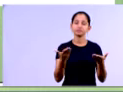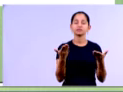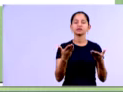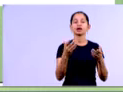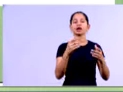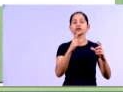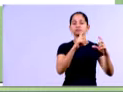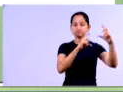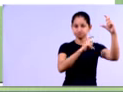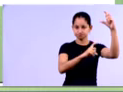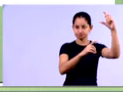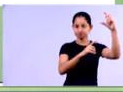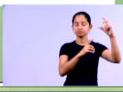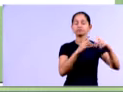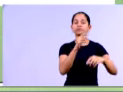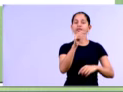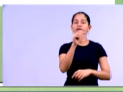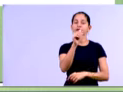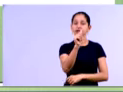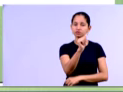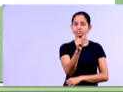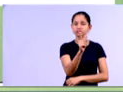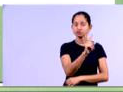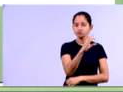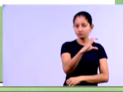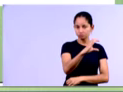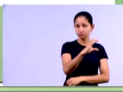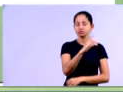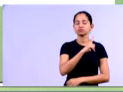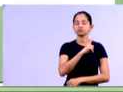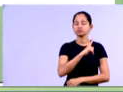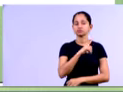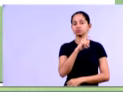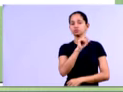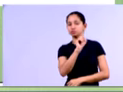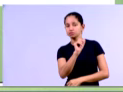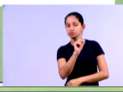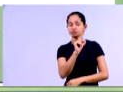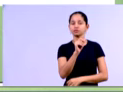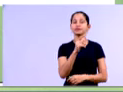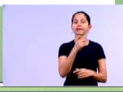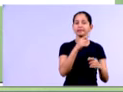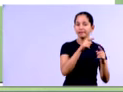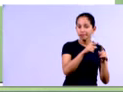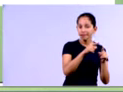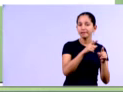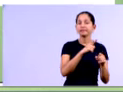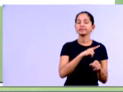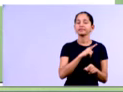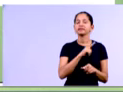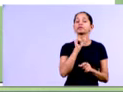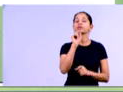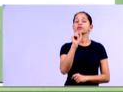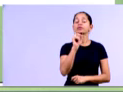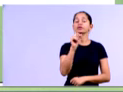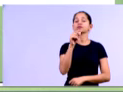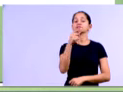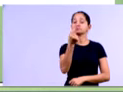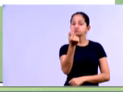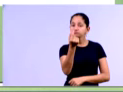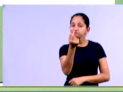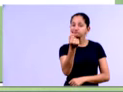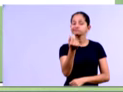conta de investimentos, a empresa tem 2,65% do ativo, né, estão alocados aí na conta de investimentos.